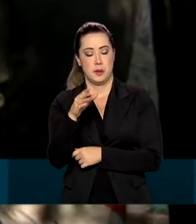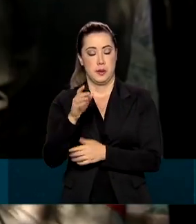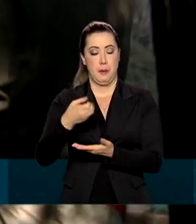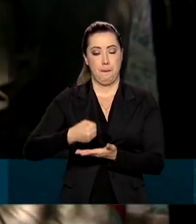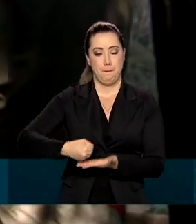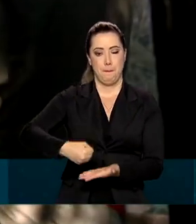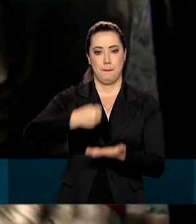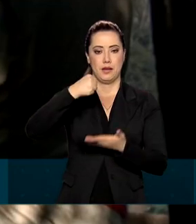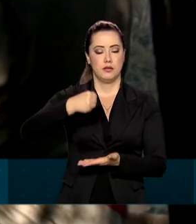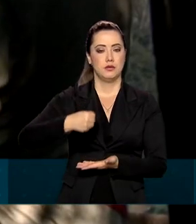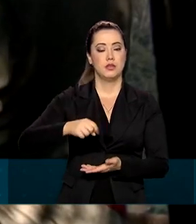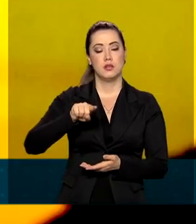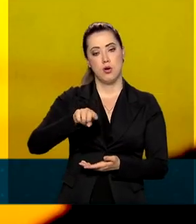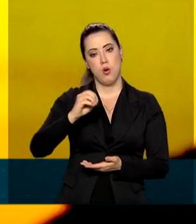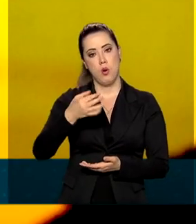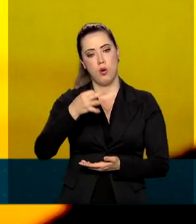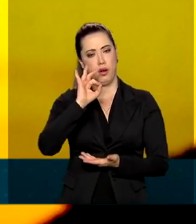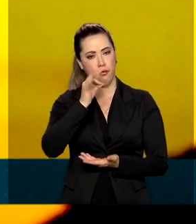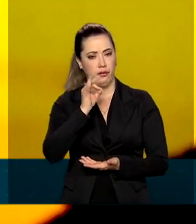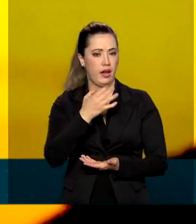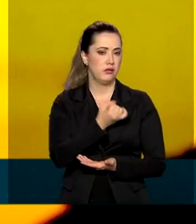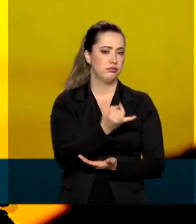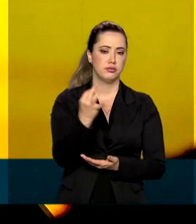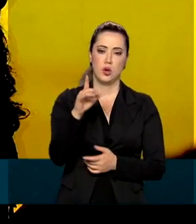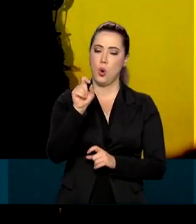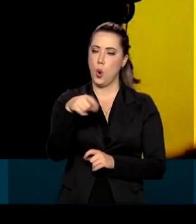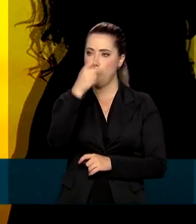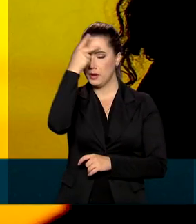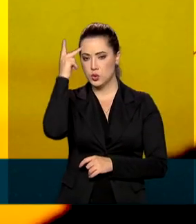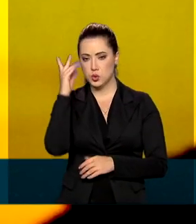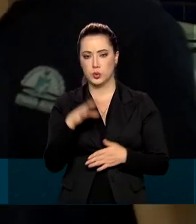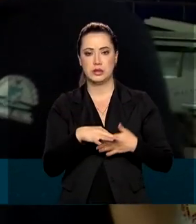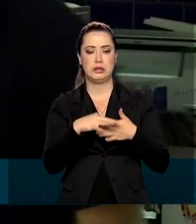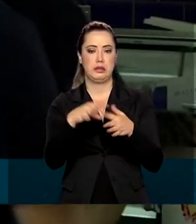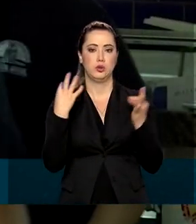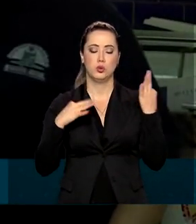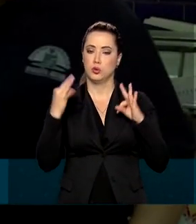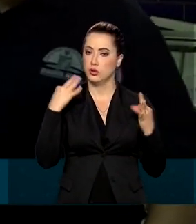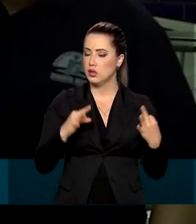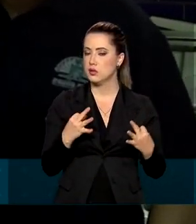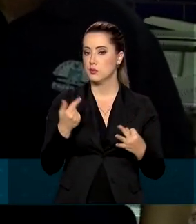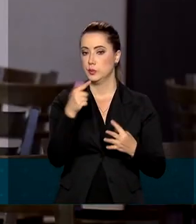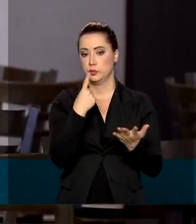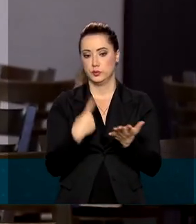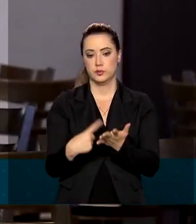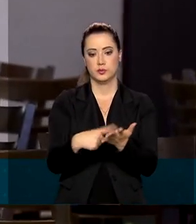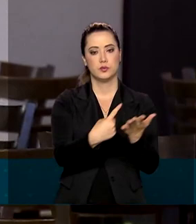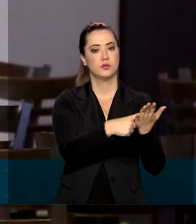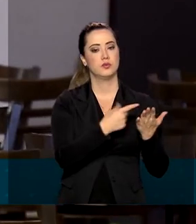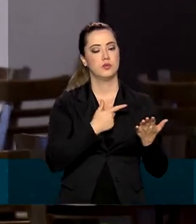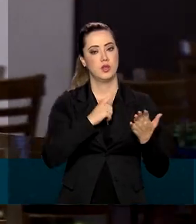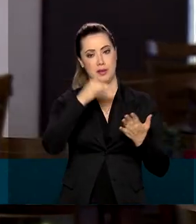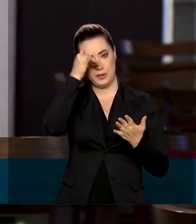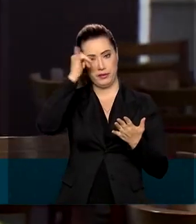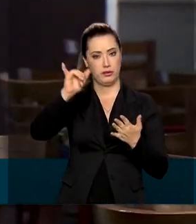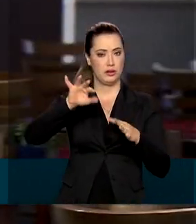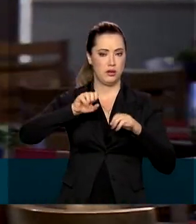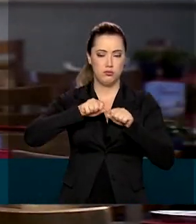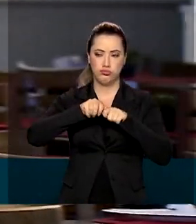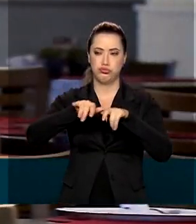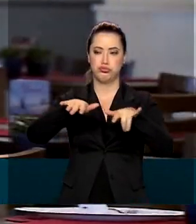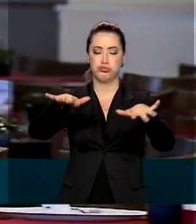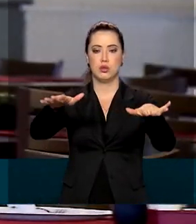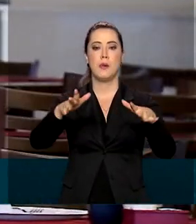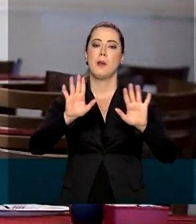agências e guias de turismo, entre outros empreendimentos do setor, comprometidos em barrar a pandemia e